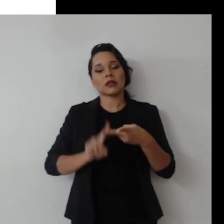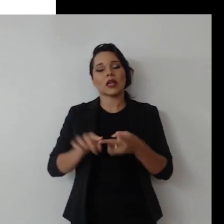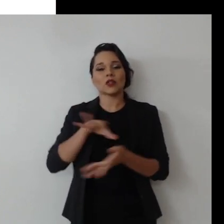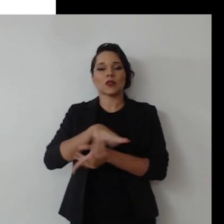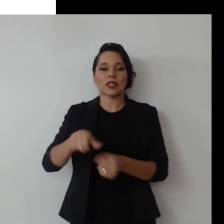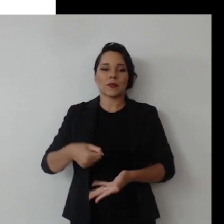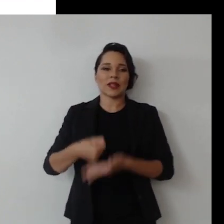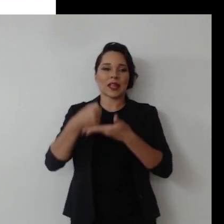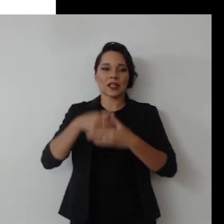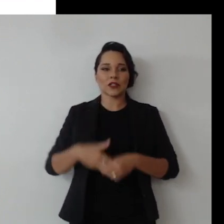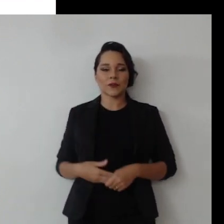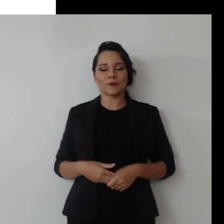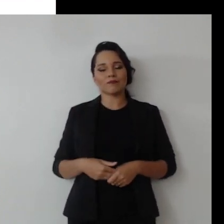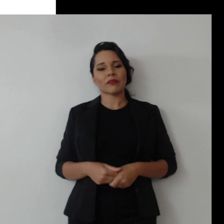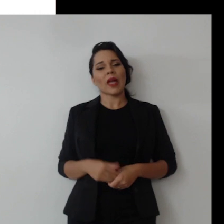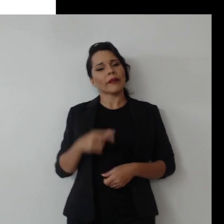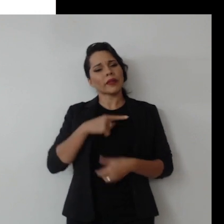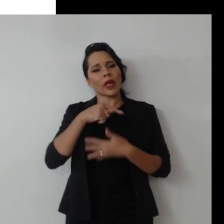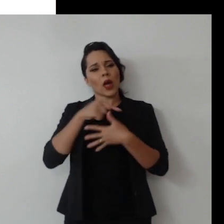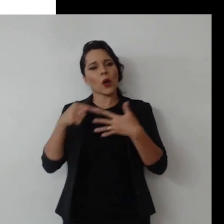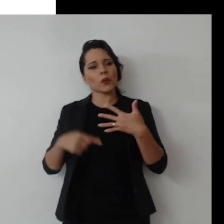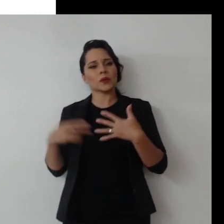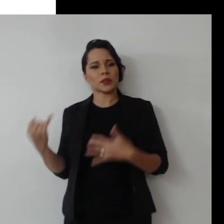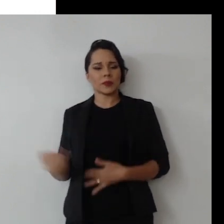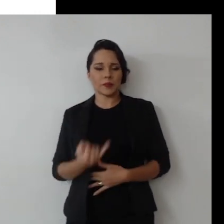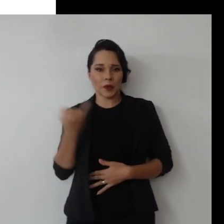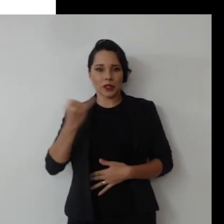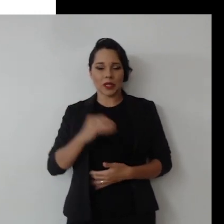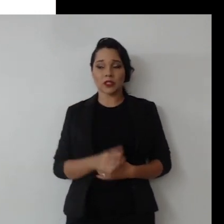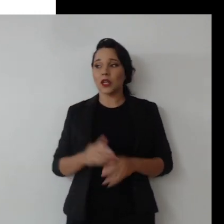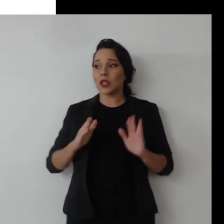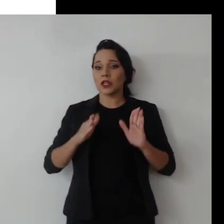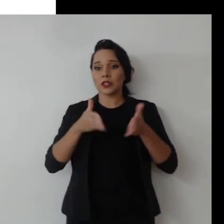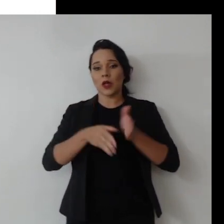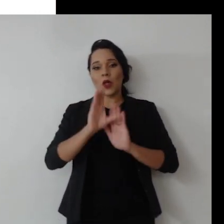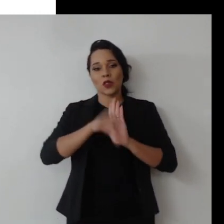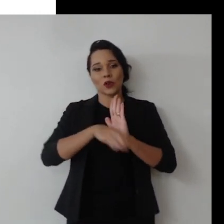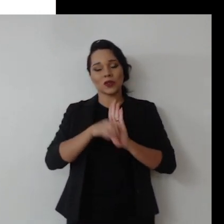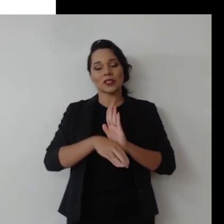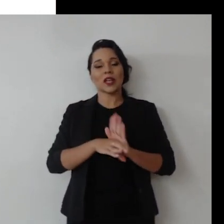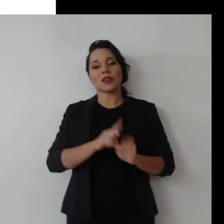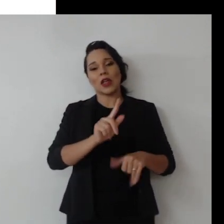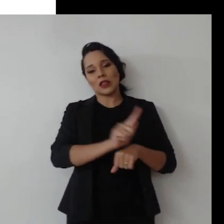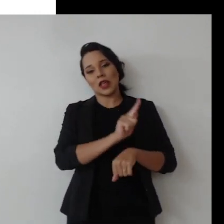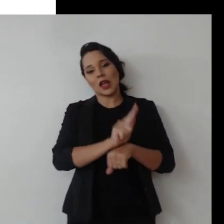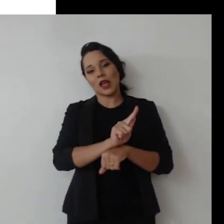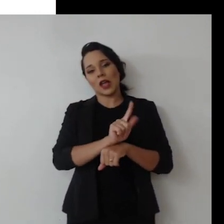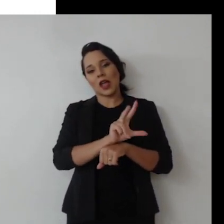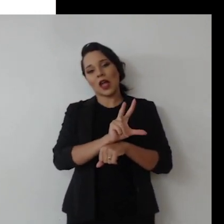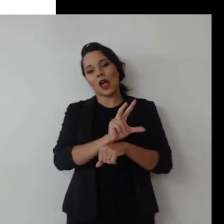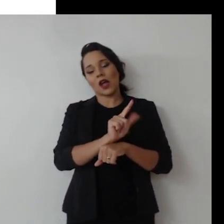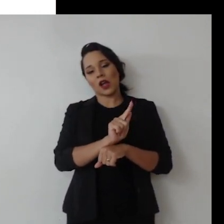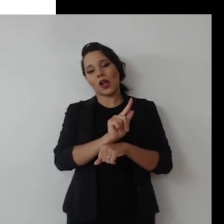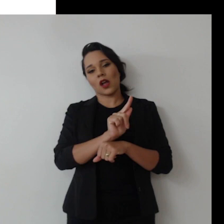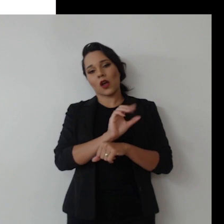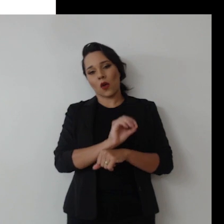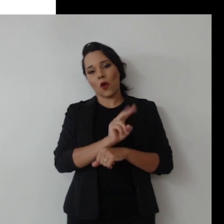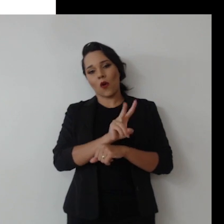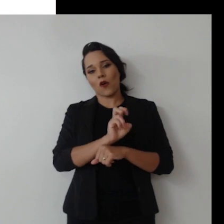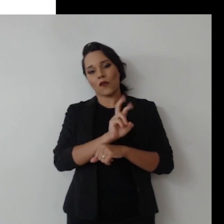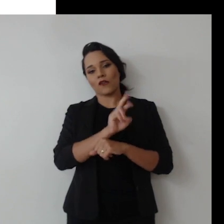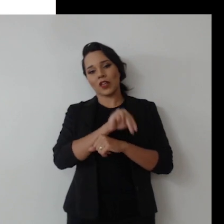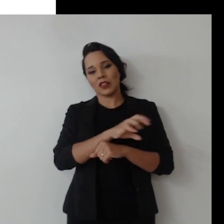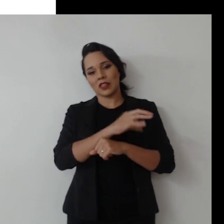sustentabilidade. E eu trouxe alguns elementos importantes, que são centrais no conceito da governança. Transparência,